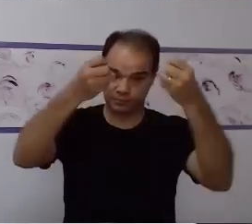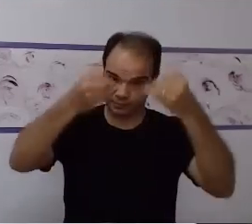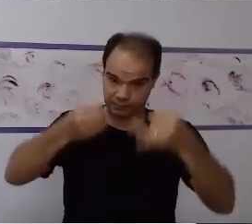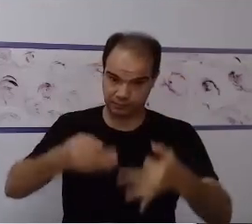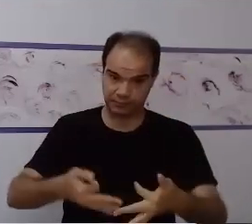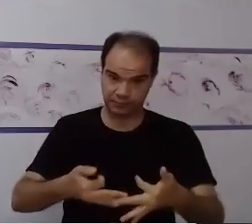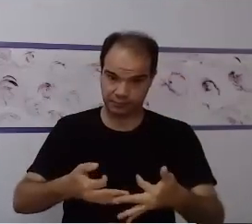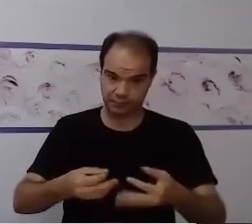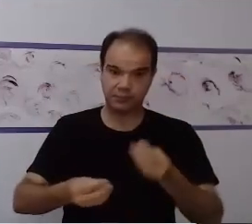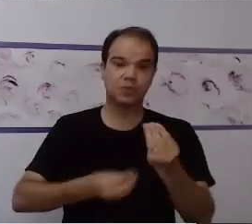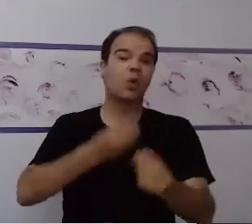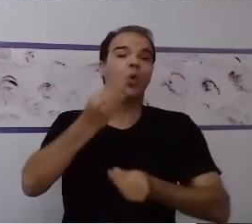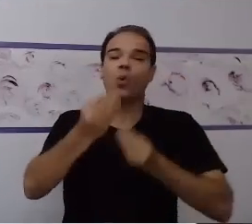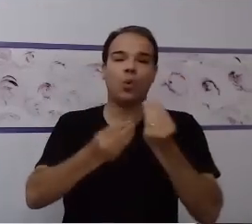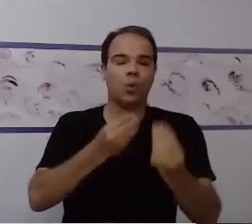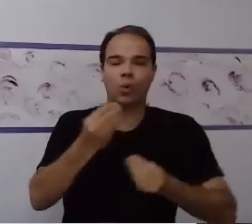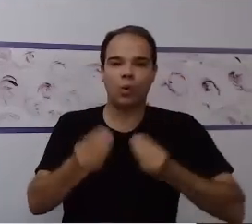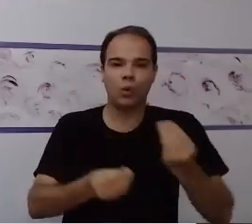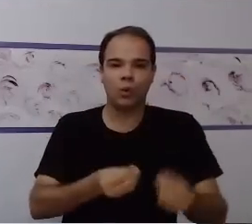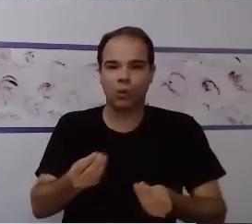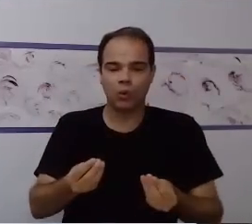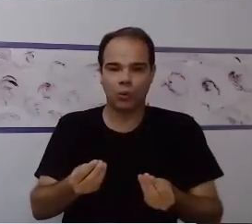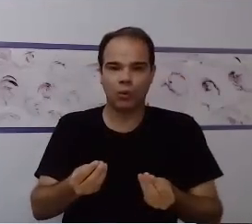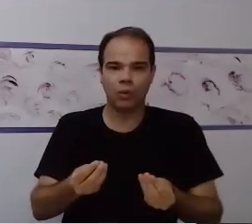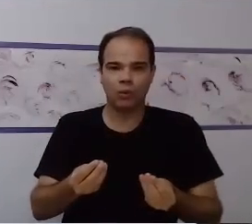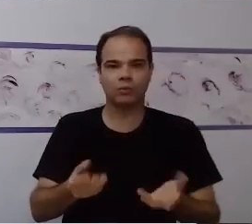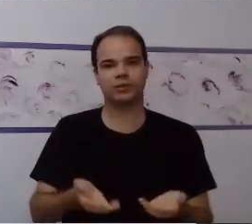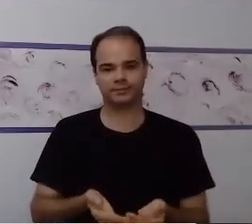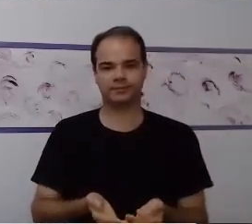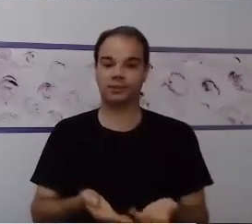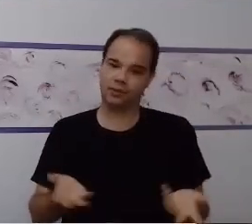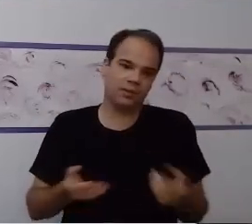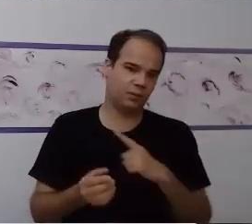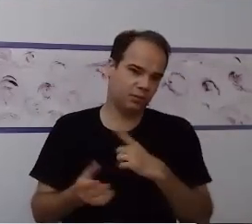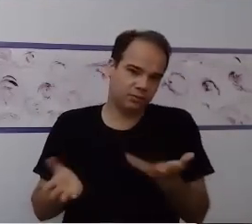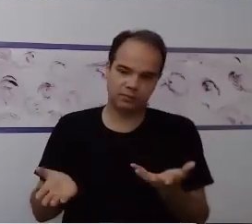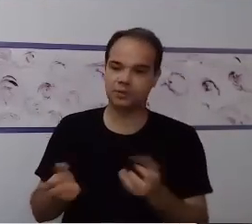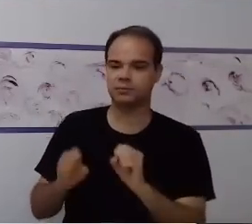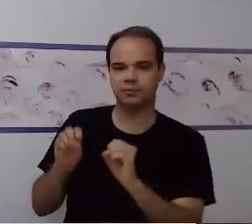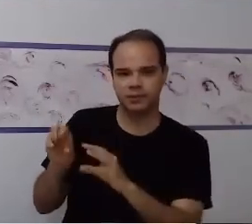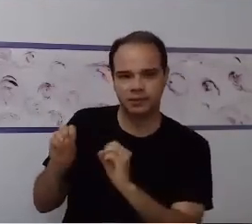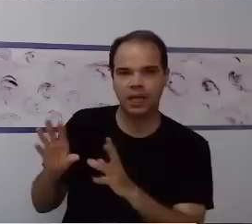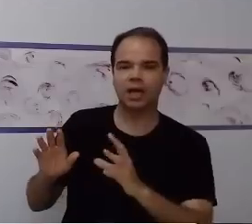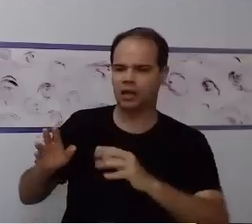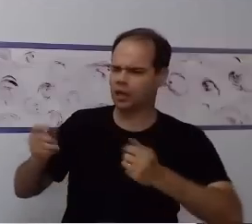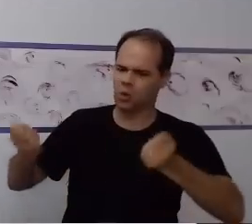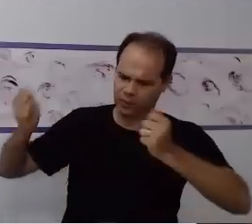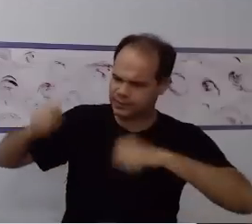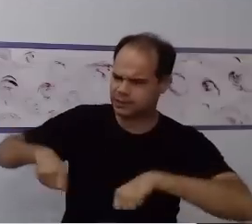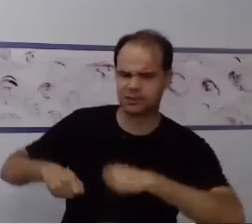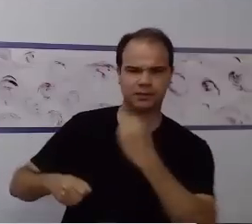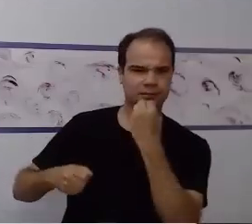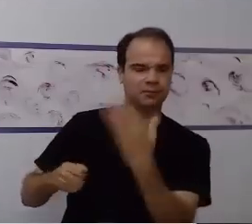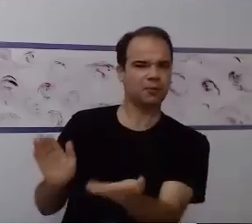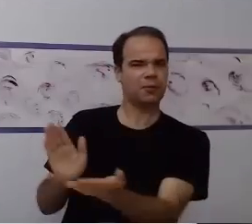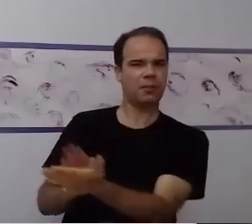que é a base pra tudo. Eu motivei, eu fiz que o aluno perceba que ele deve, que ele é capaz, que ele consegue. Tracei vários meios.